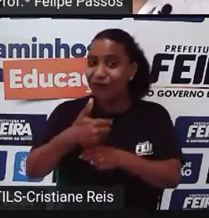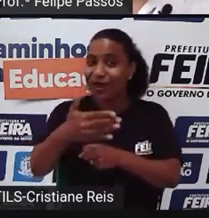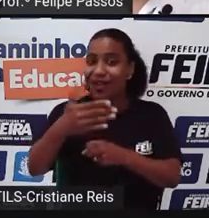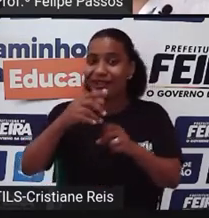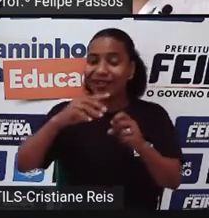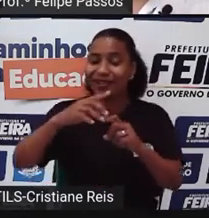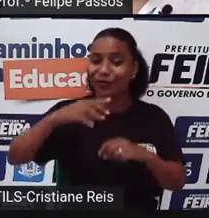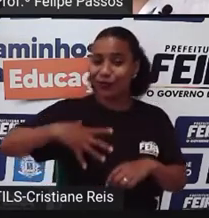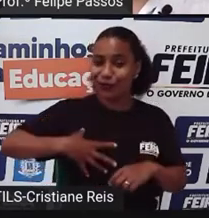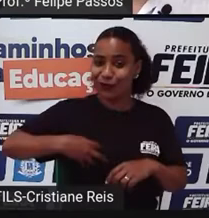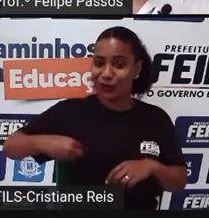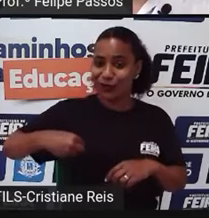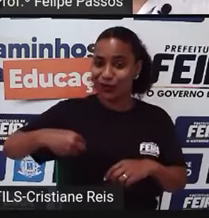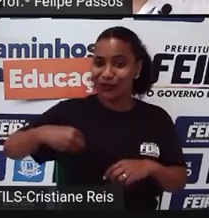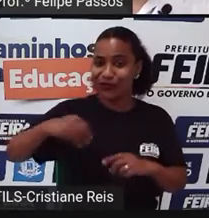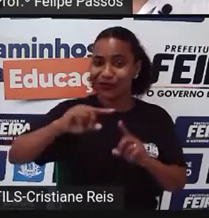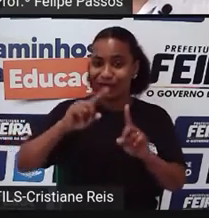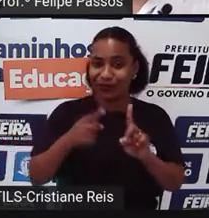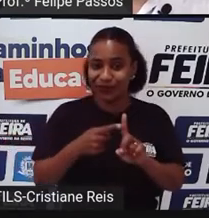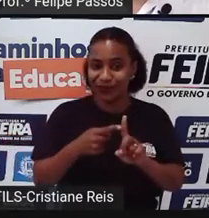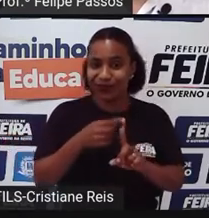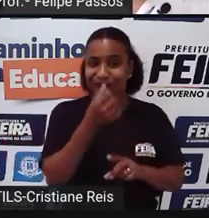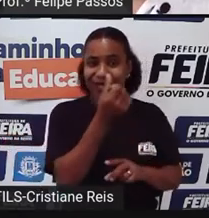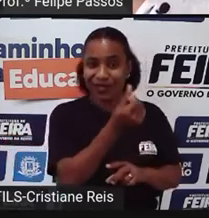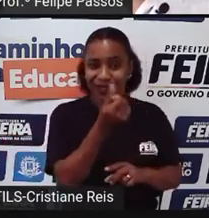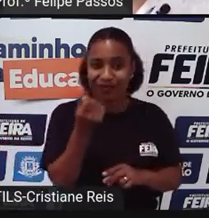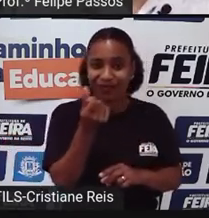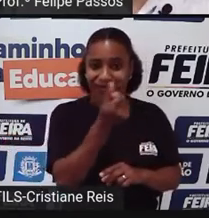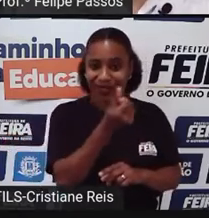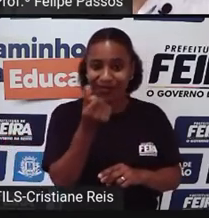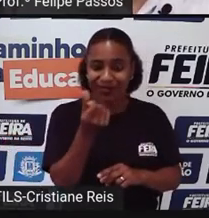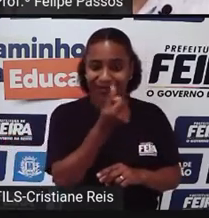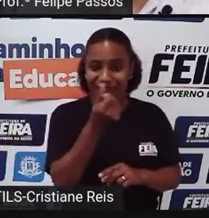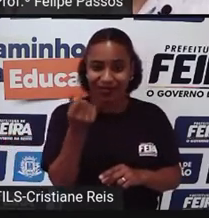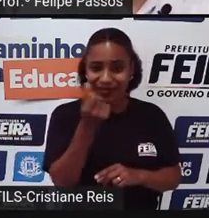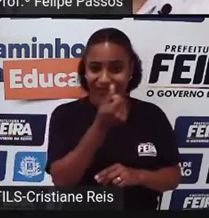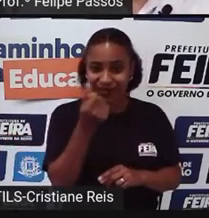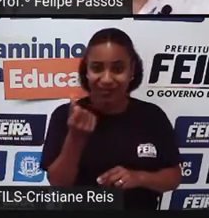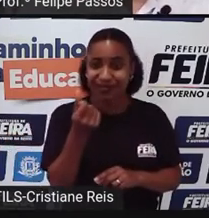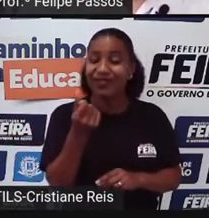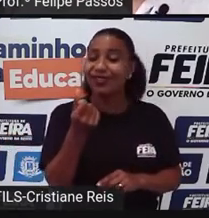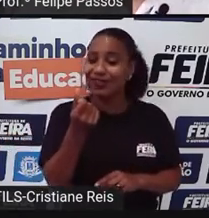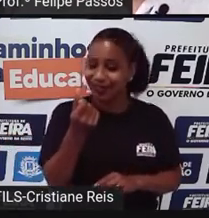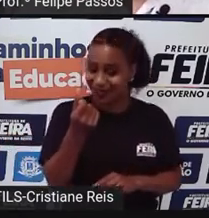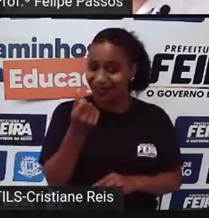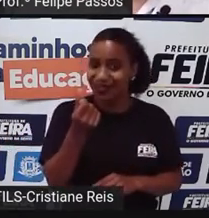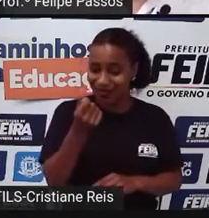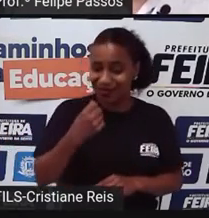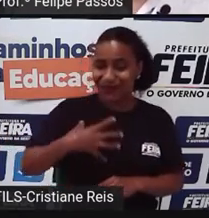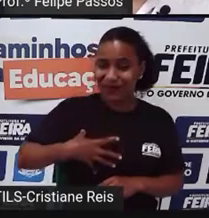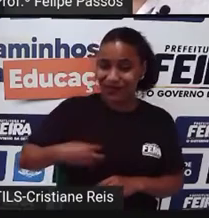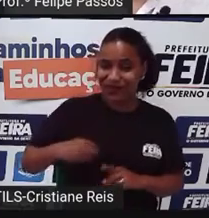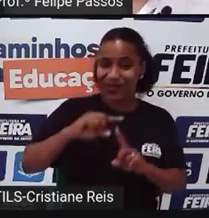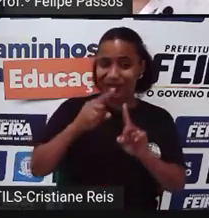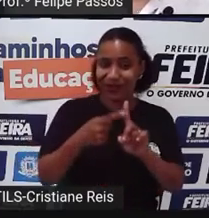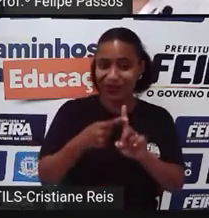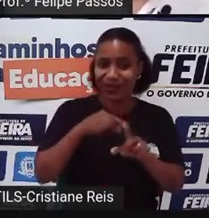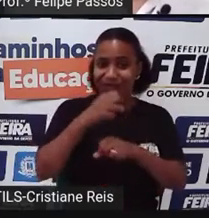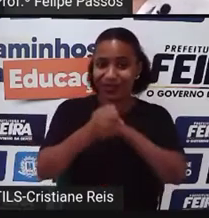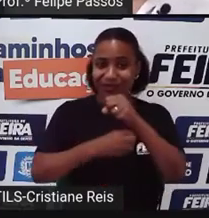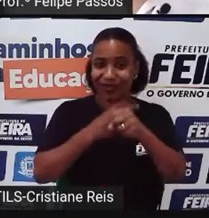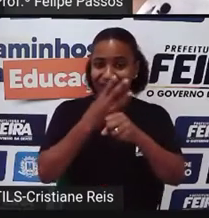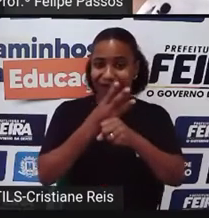Vai ter já Sessenta e seis Animais No segundo ano No terceiro É